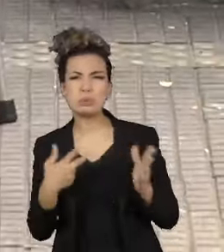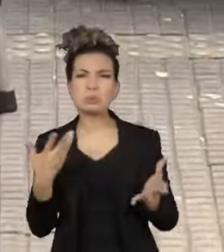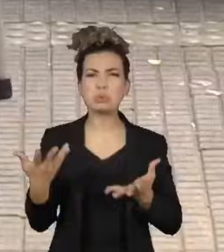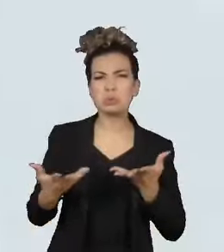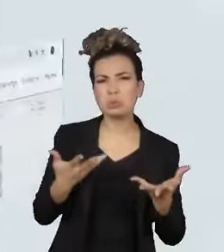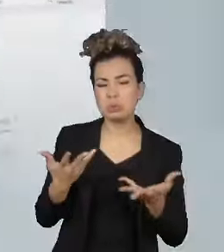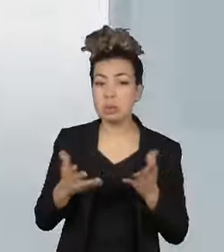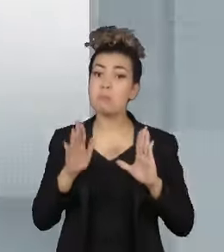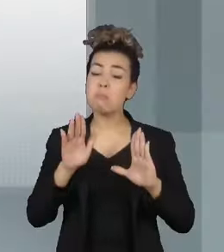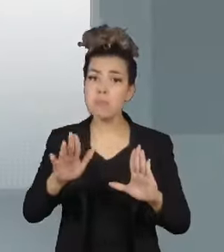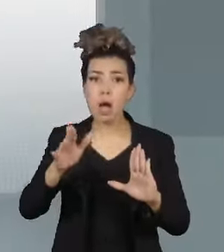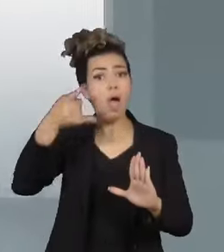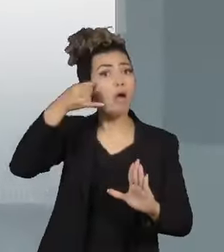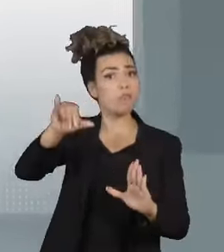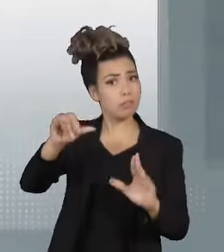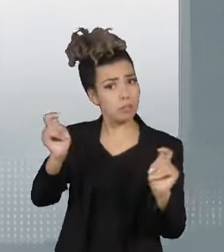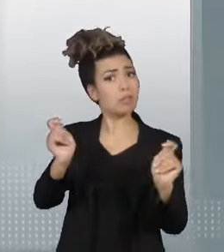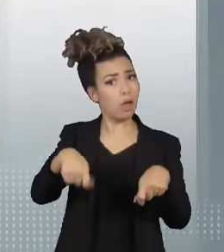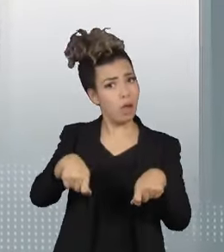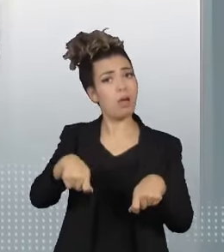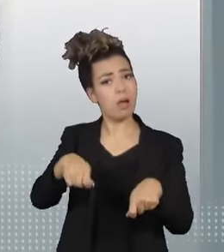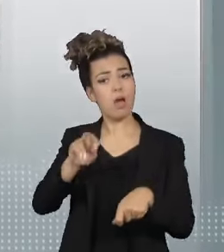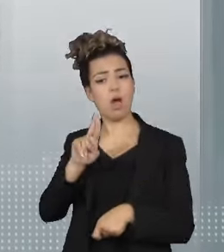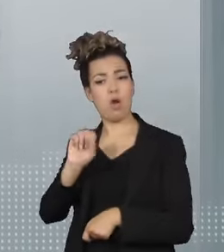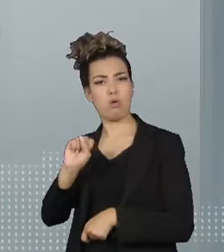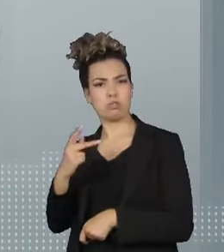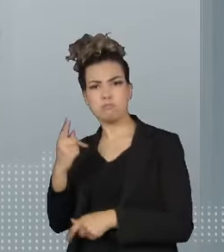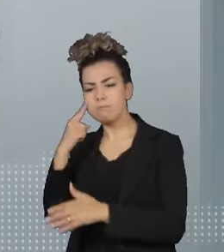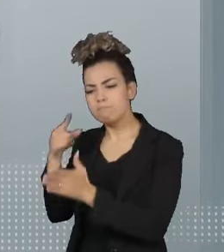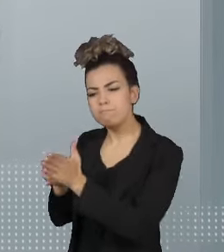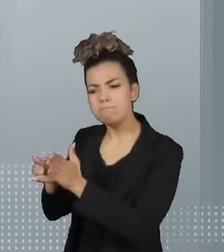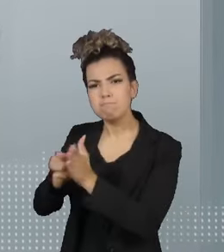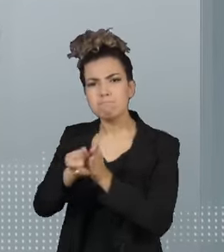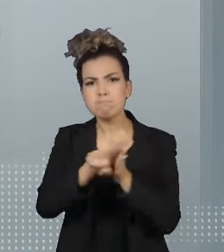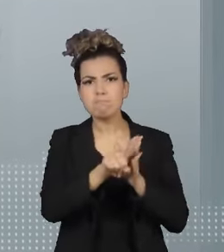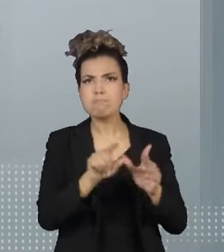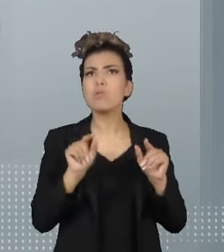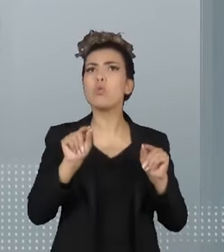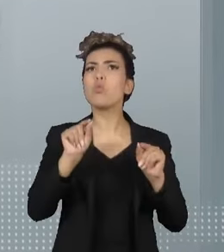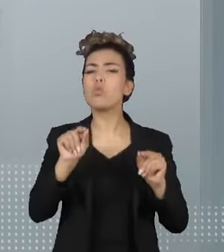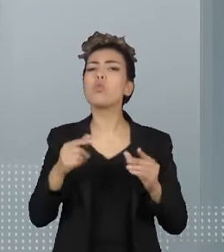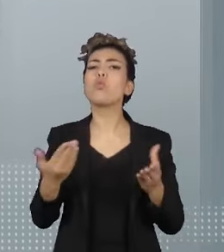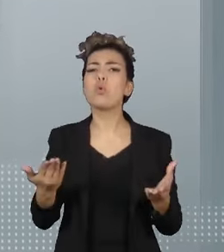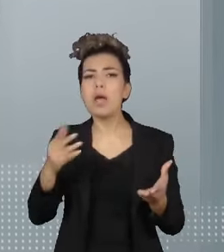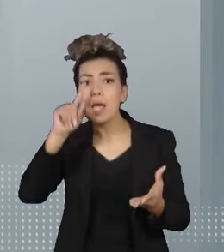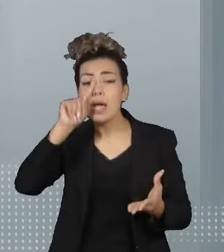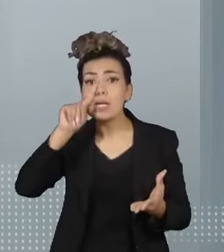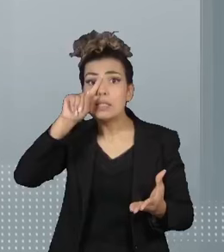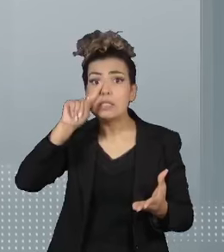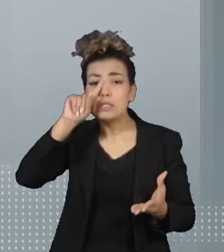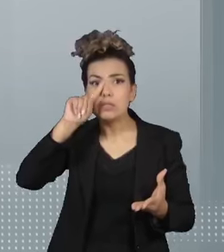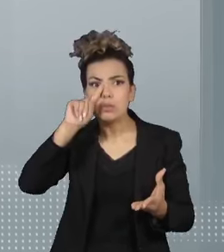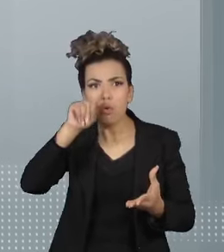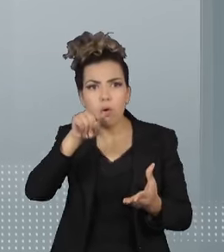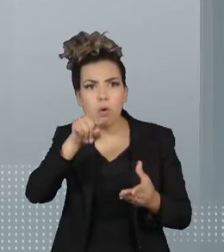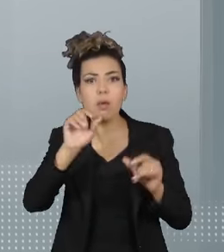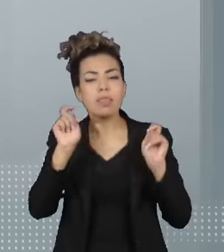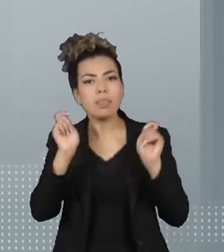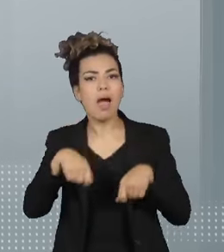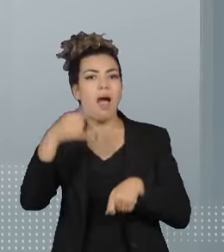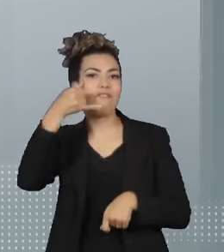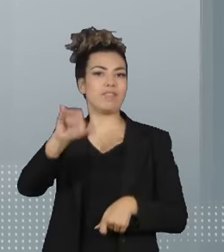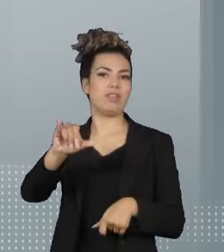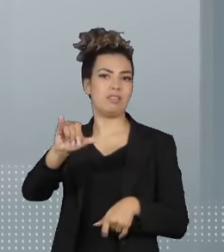da doença. Um amplo estudo da USP analisou fatores de risco modificáveis, isto é, que podem ser evitados